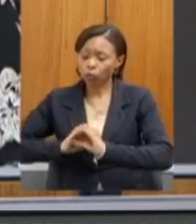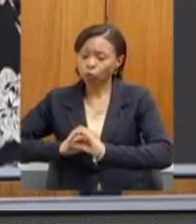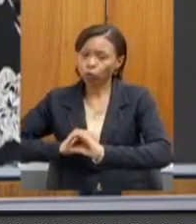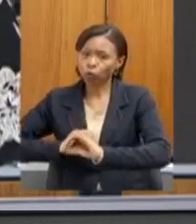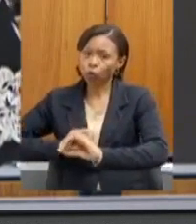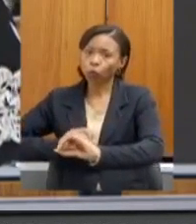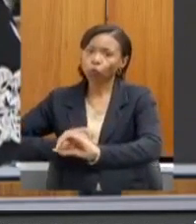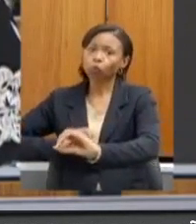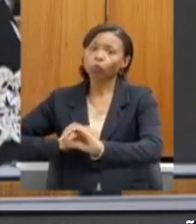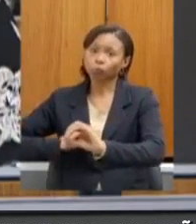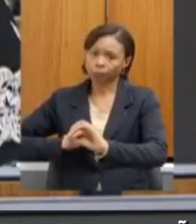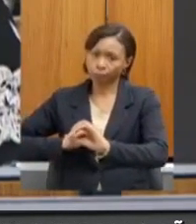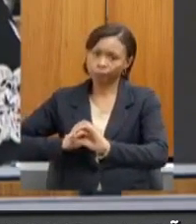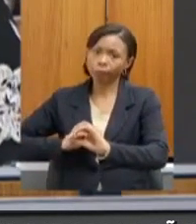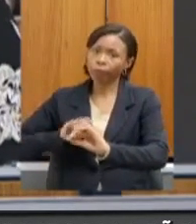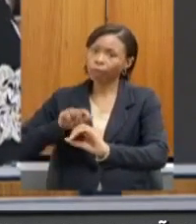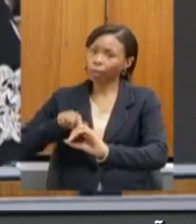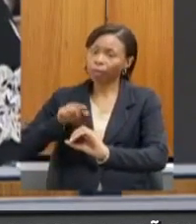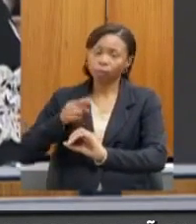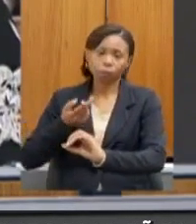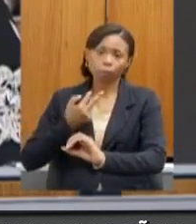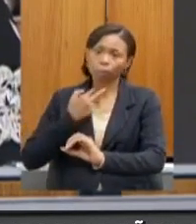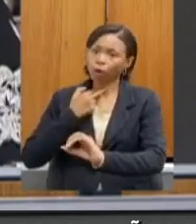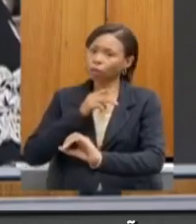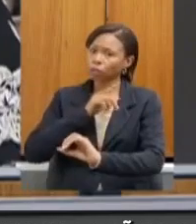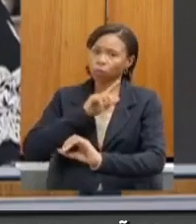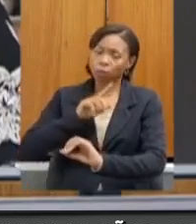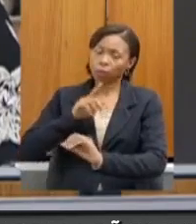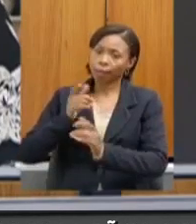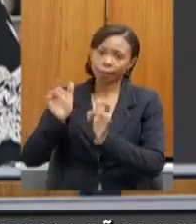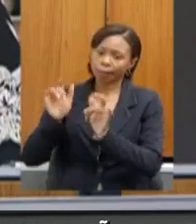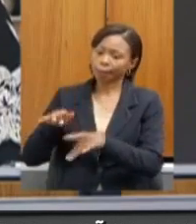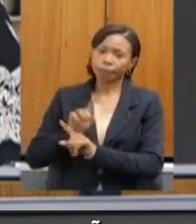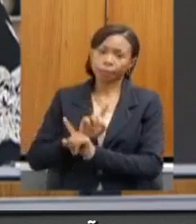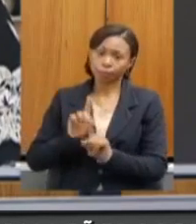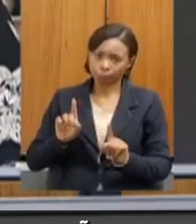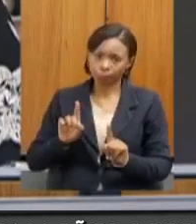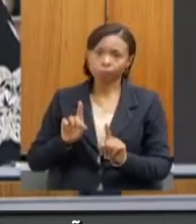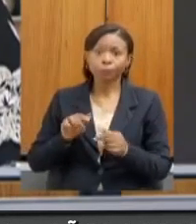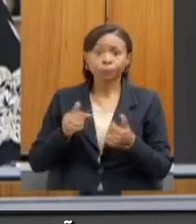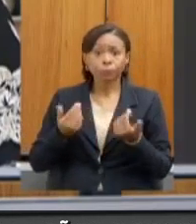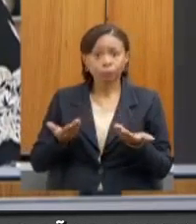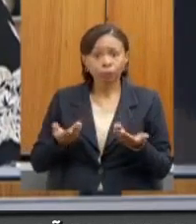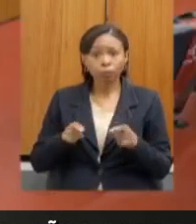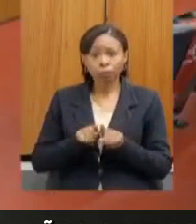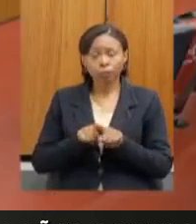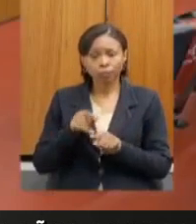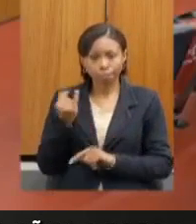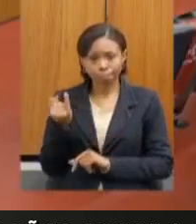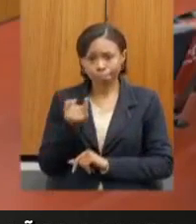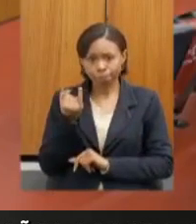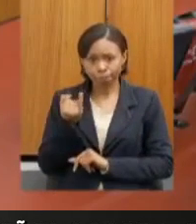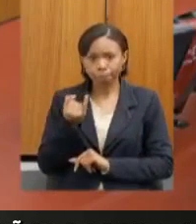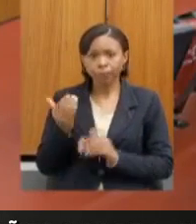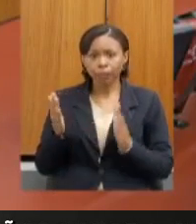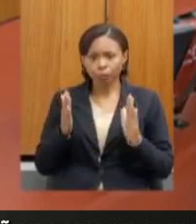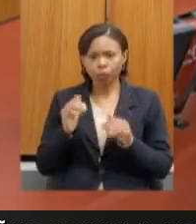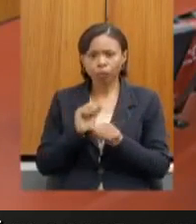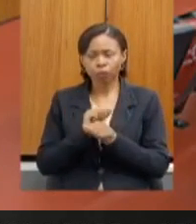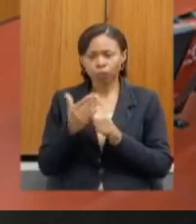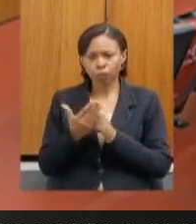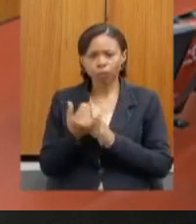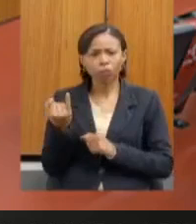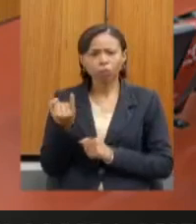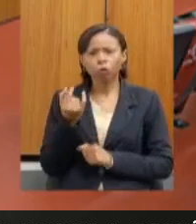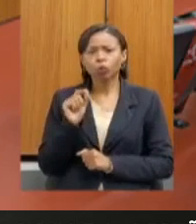historicamente foi deixado. E um ponto muito importante está aqui, deputado Noraldino, nesse momento de pandemia, uma das primeiras